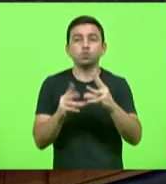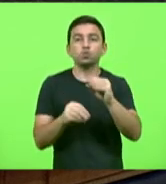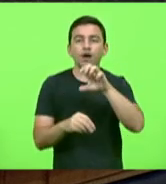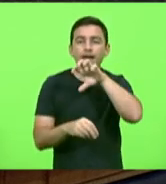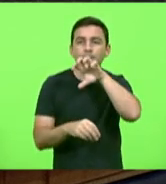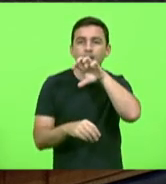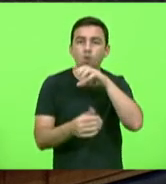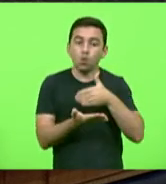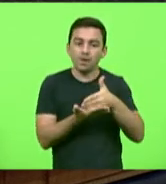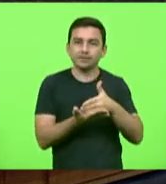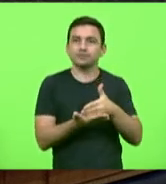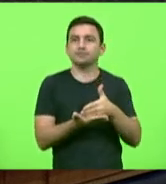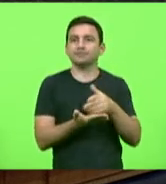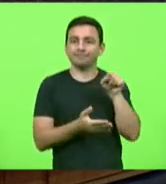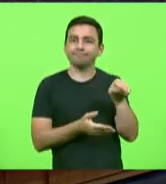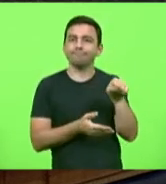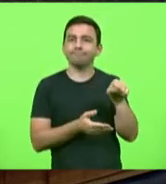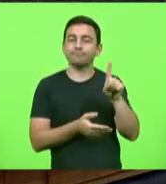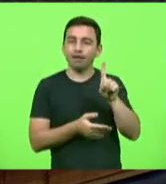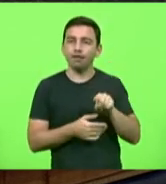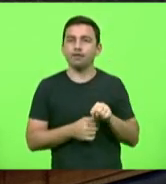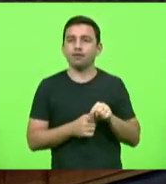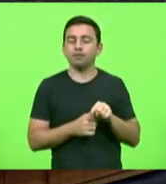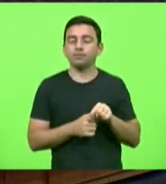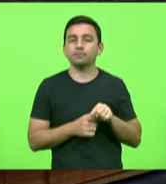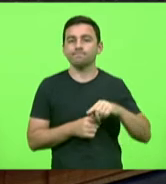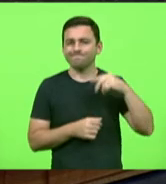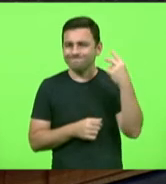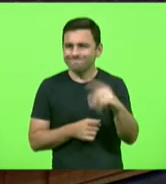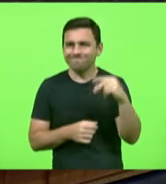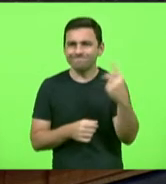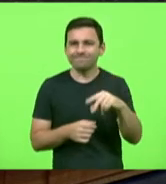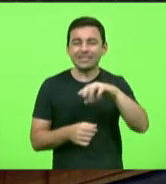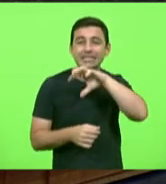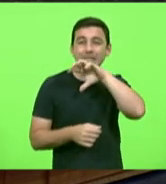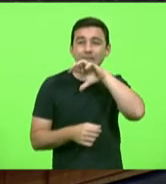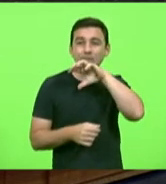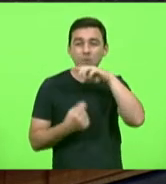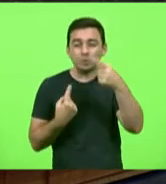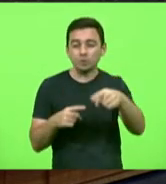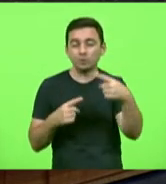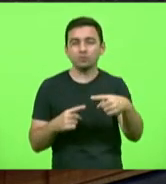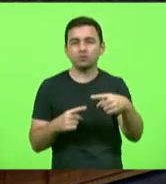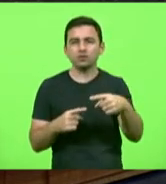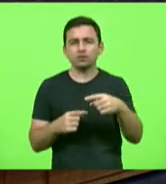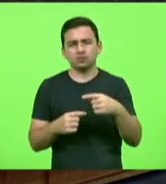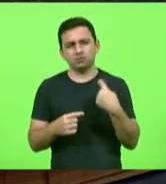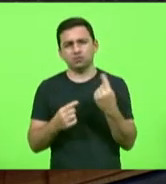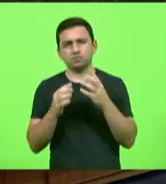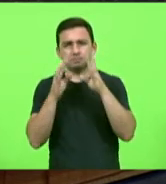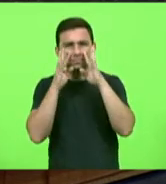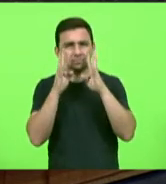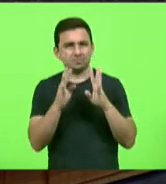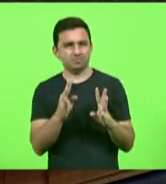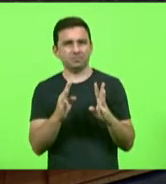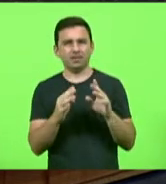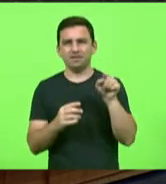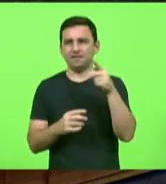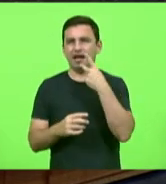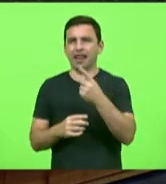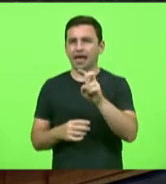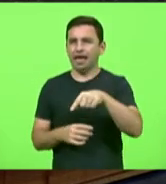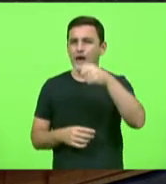praticava algum tipo começaram os seus maus tratos com animais e quando a gente escuta que é uma justificativa por algo